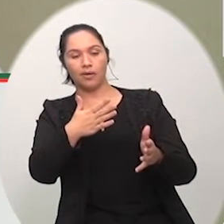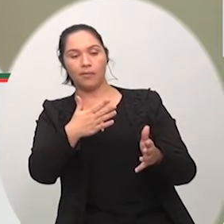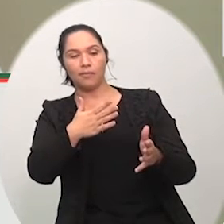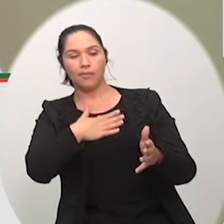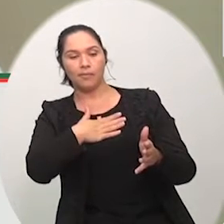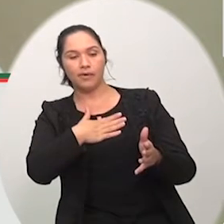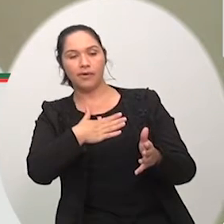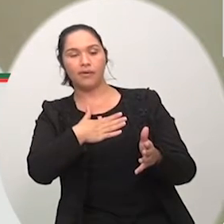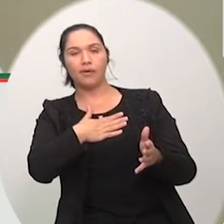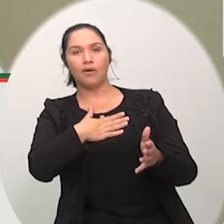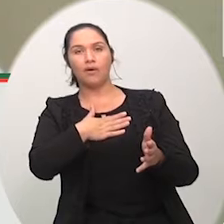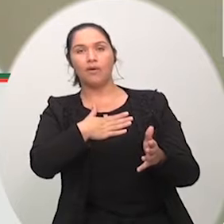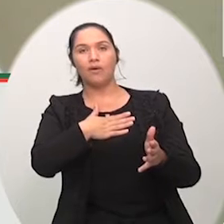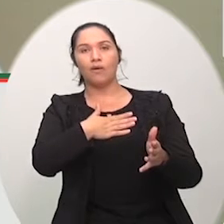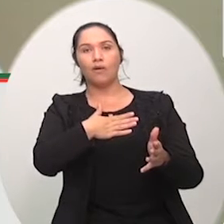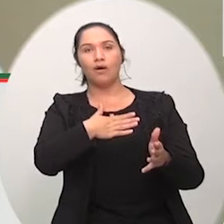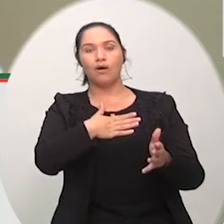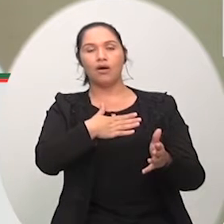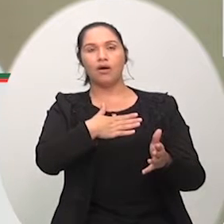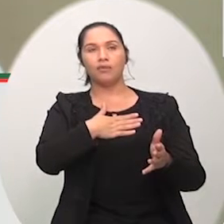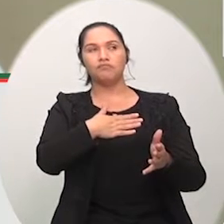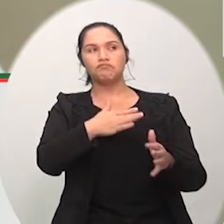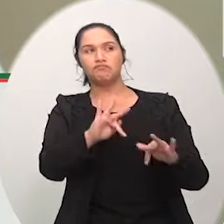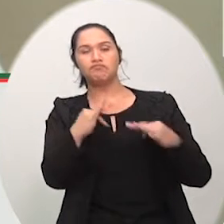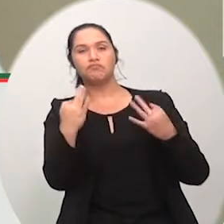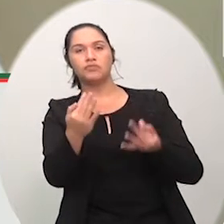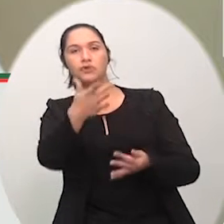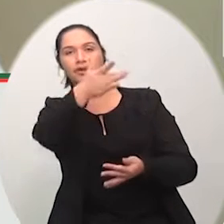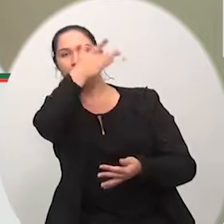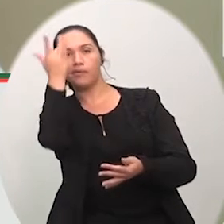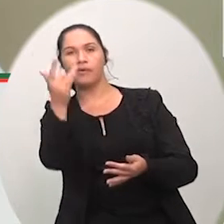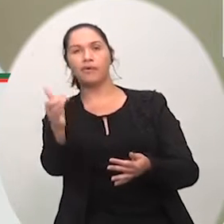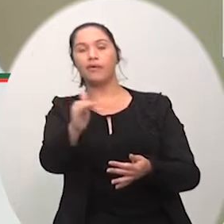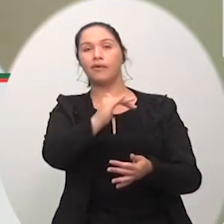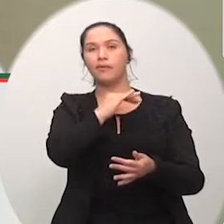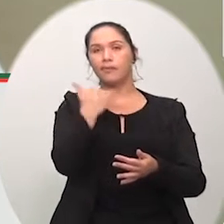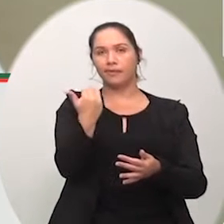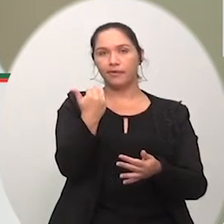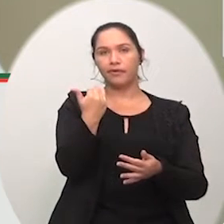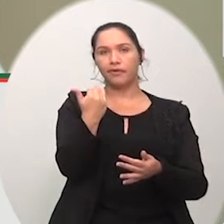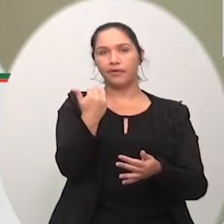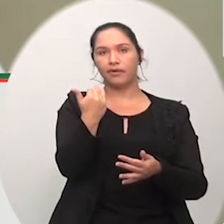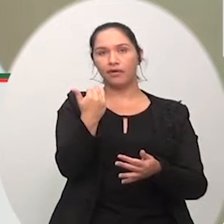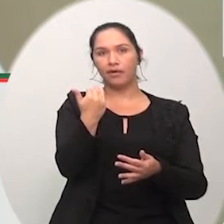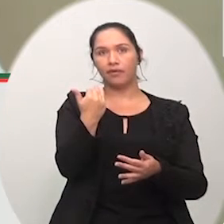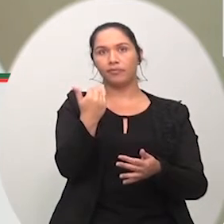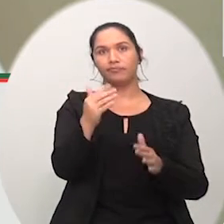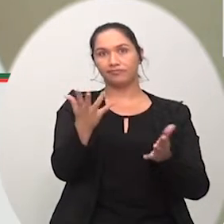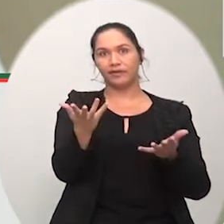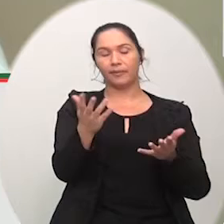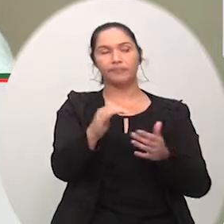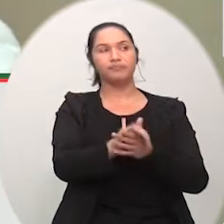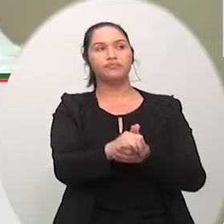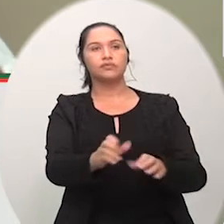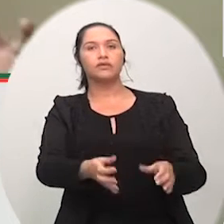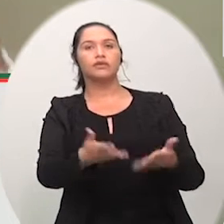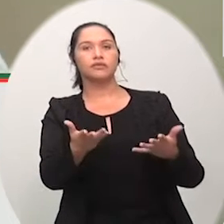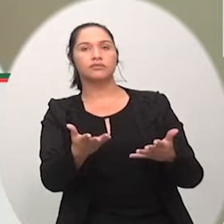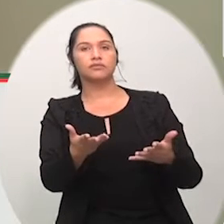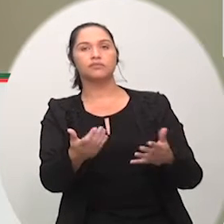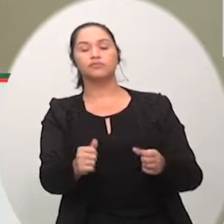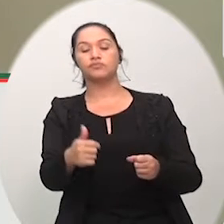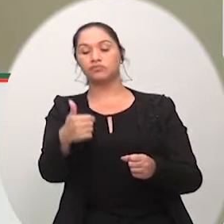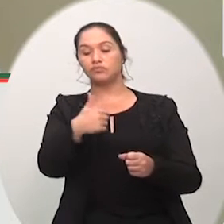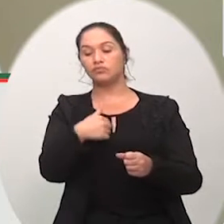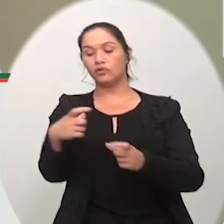cemitério e construir um túmulo, se você tem um pedreiro dentro da sua família, Zé, que pode ir lá e fazer